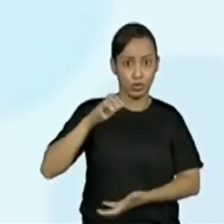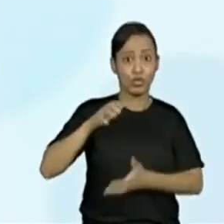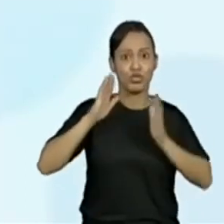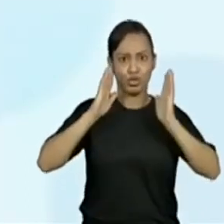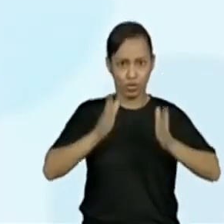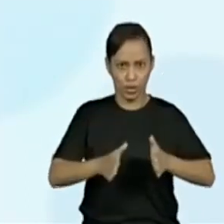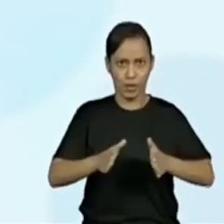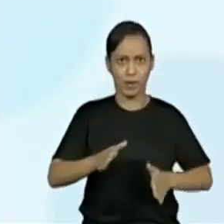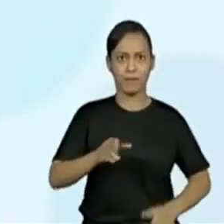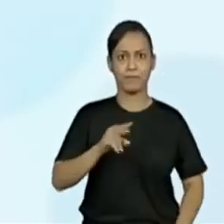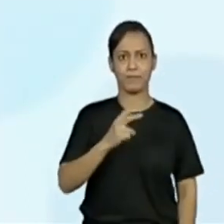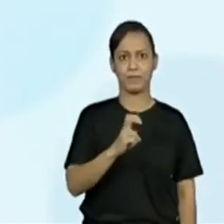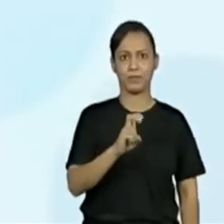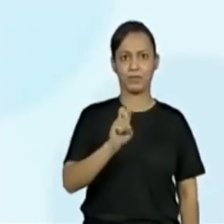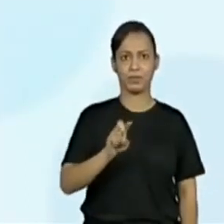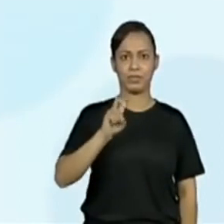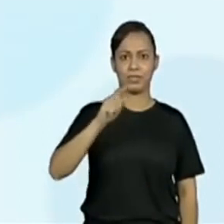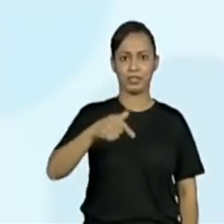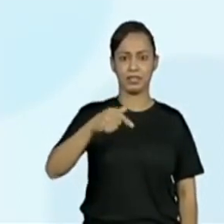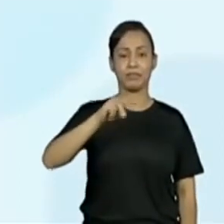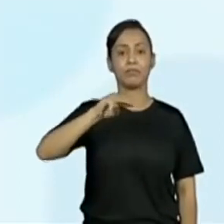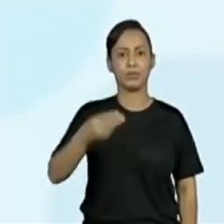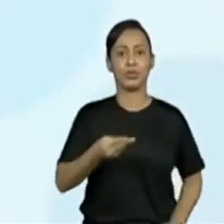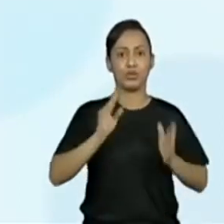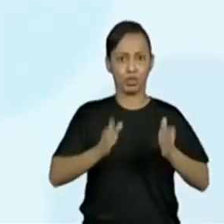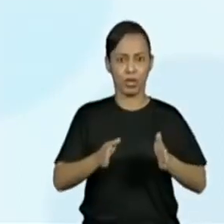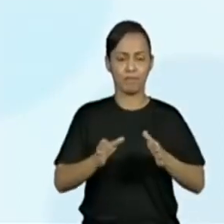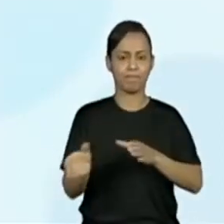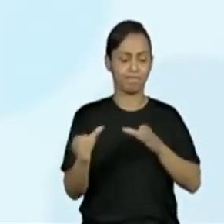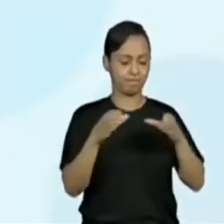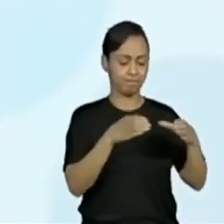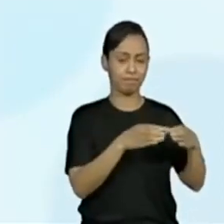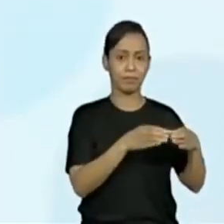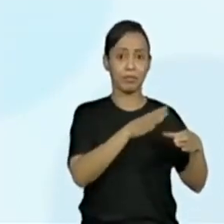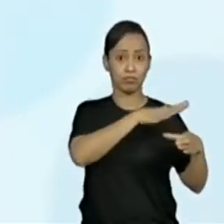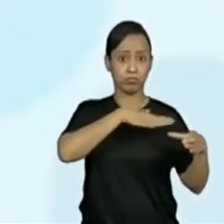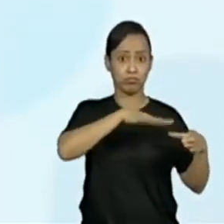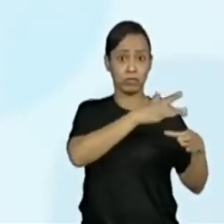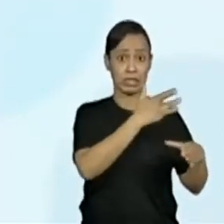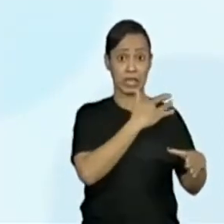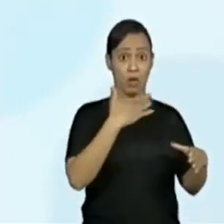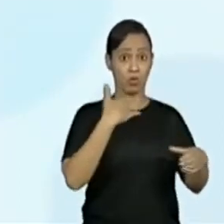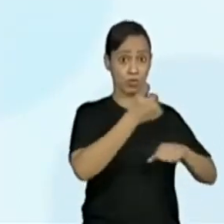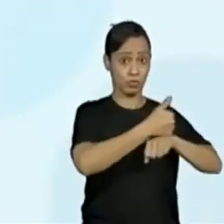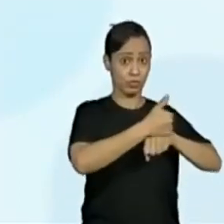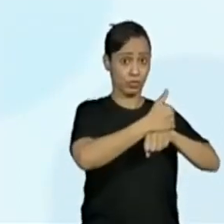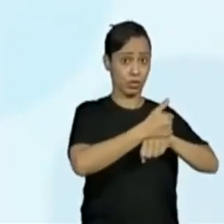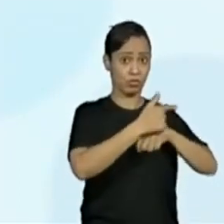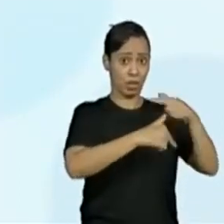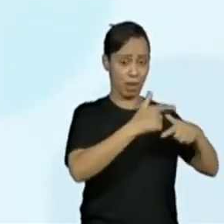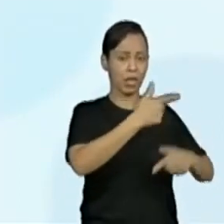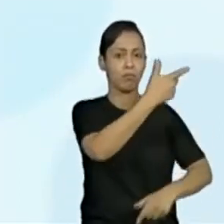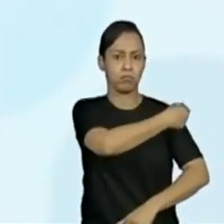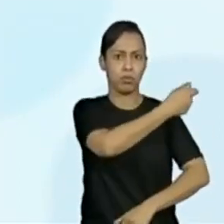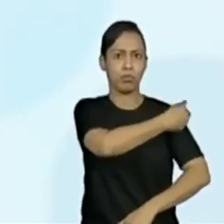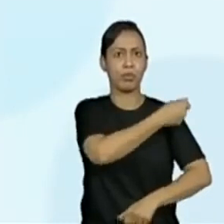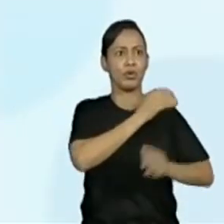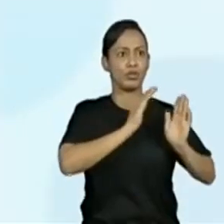,7 milhões vacinados, profissionais da saúde, 1,4 milhões e